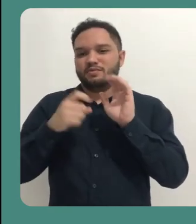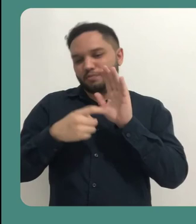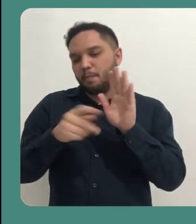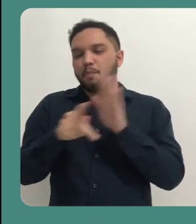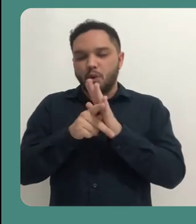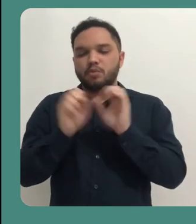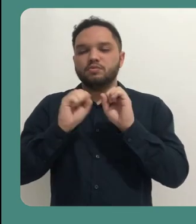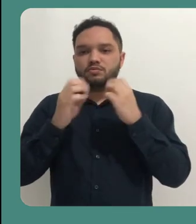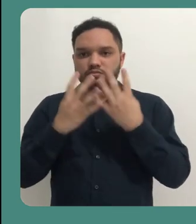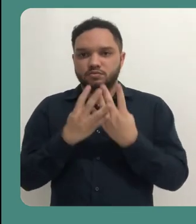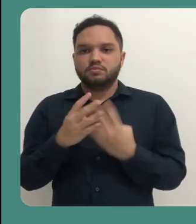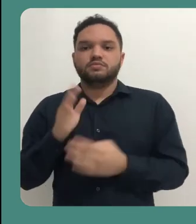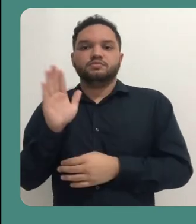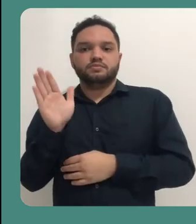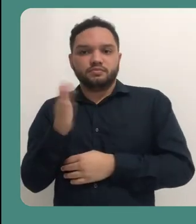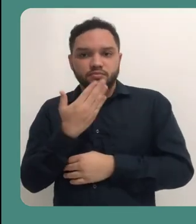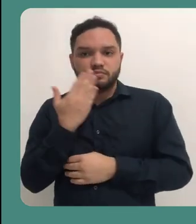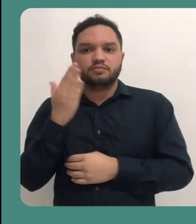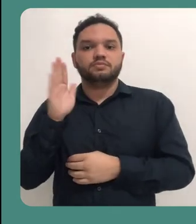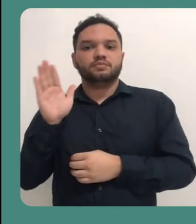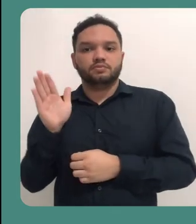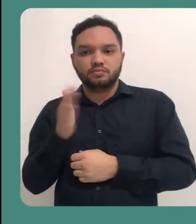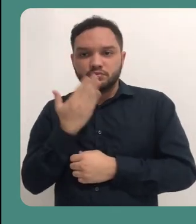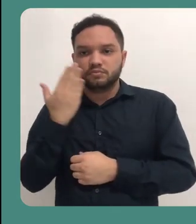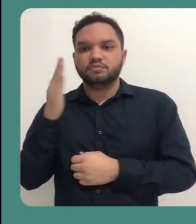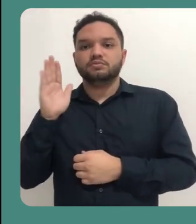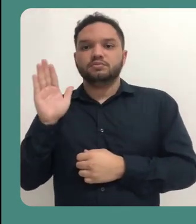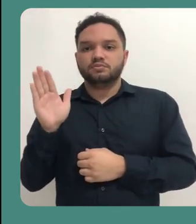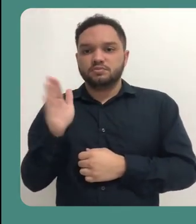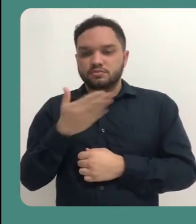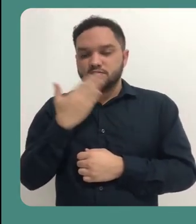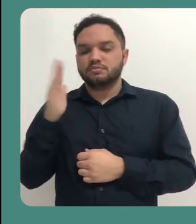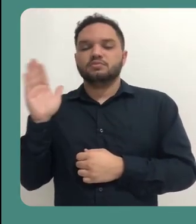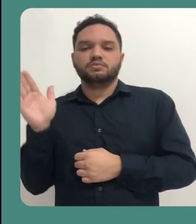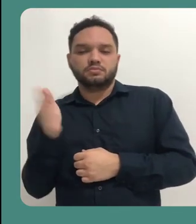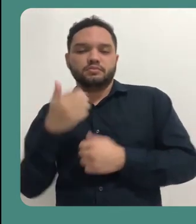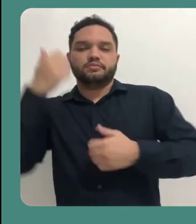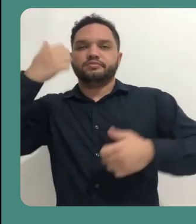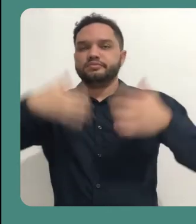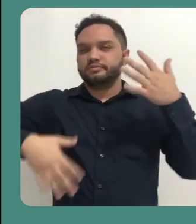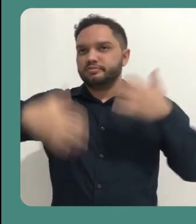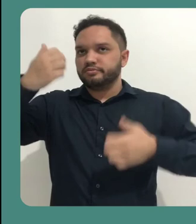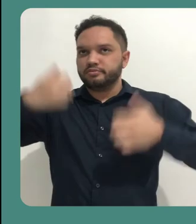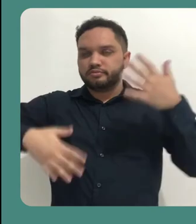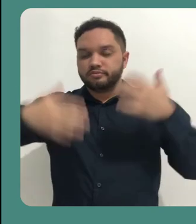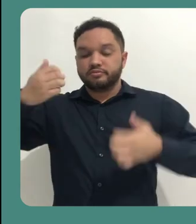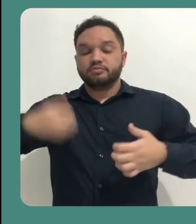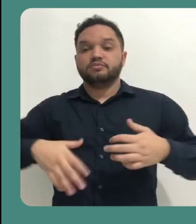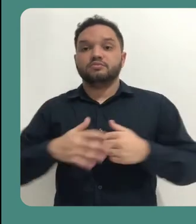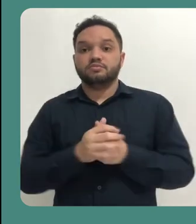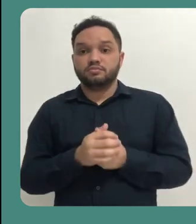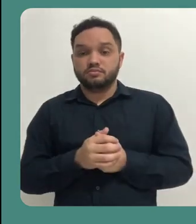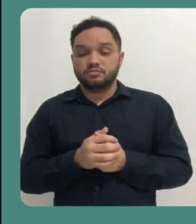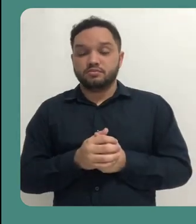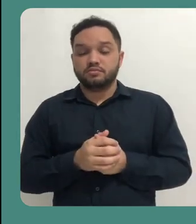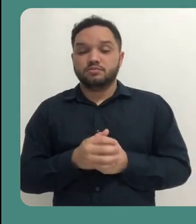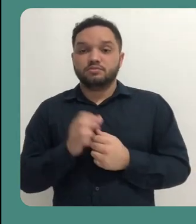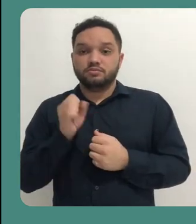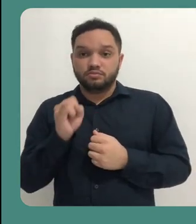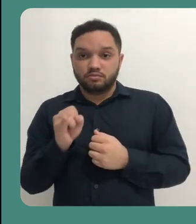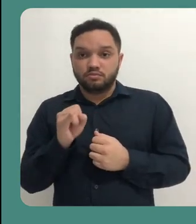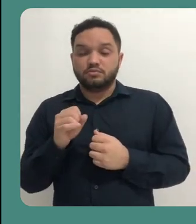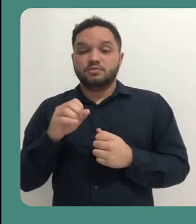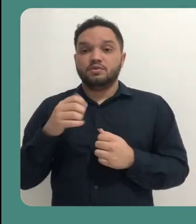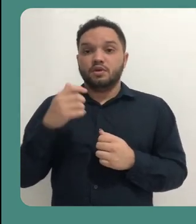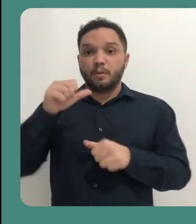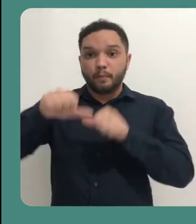apresentação. Fazendo então a passagem dos slides e todas as explicações. Quando eu quiser, por